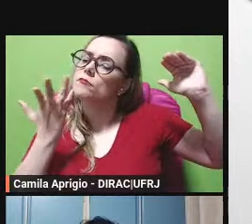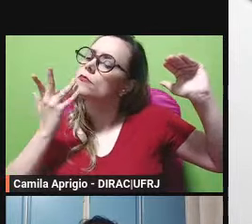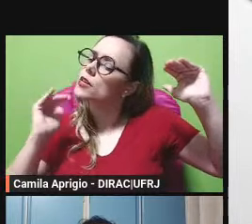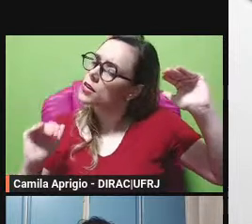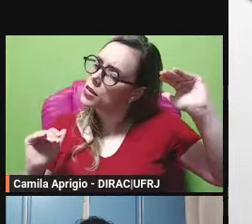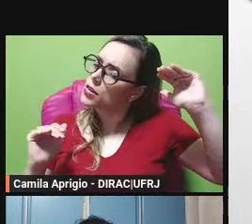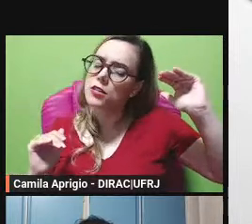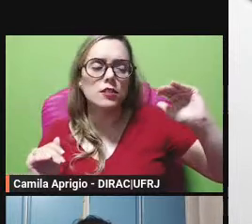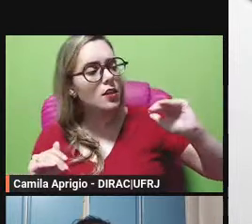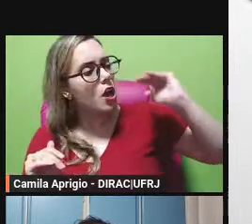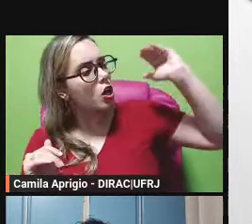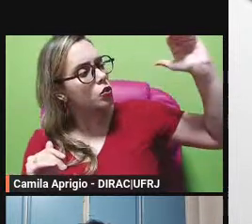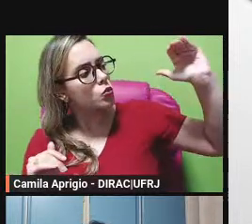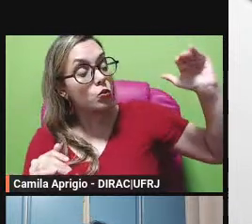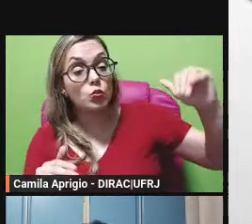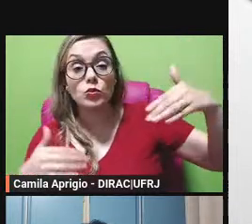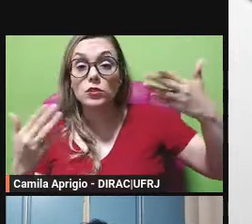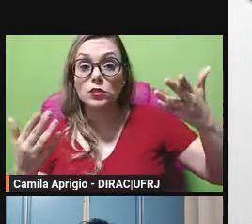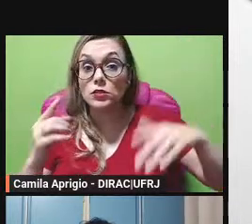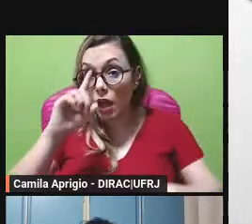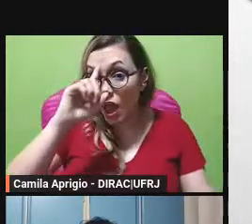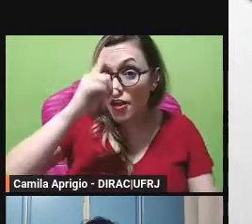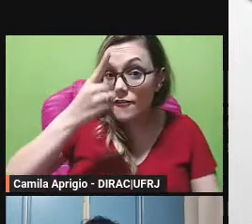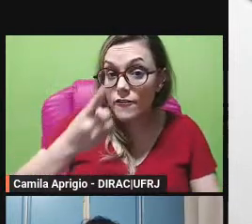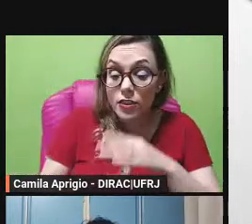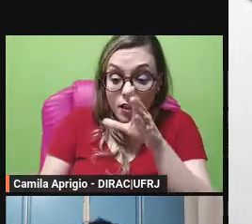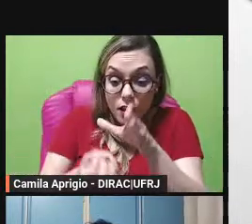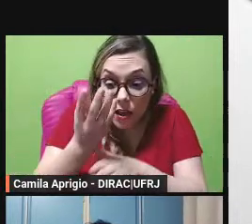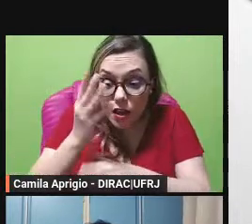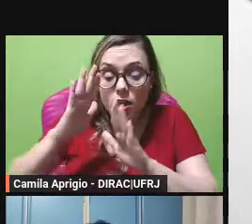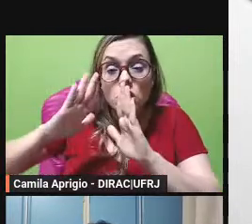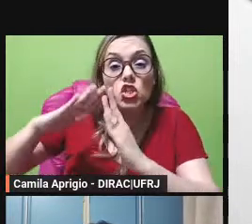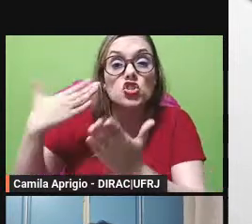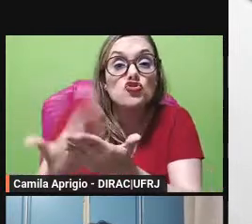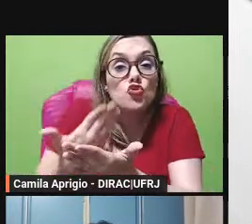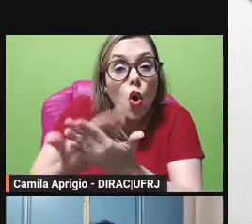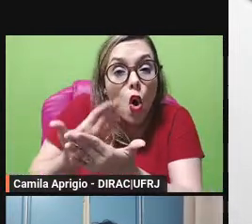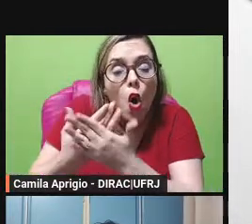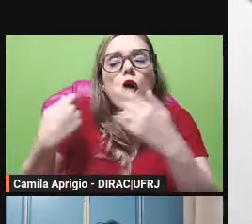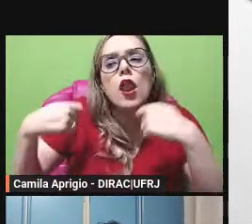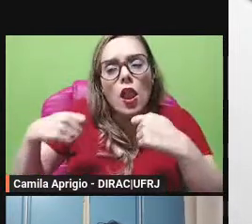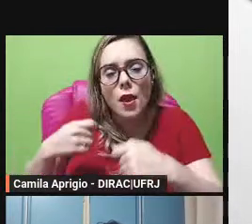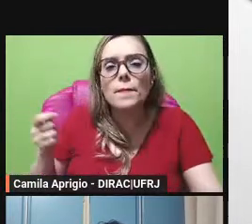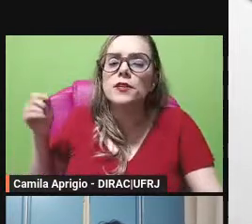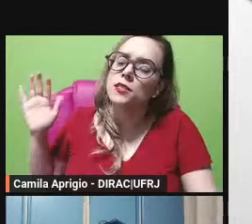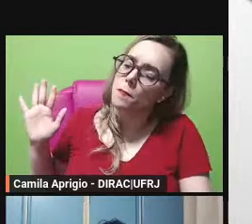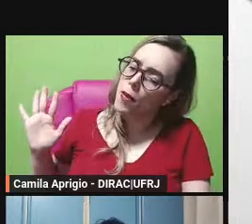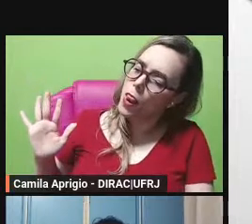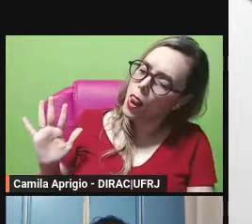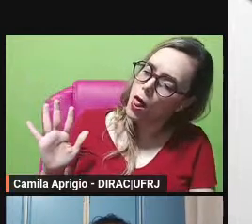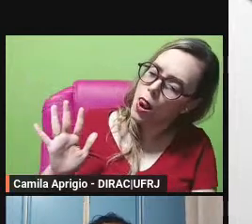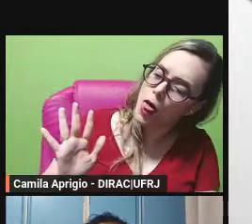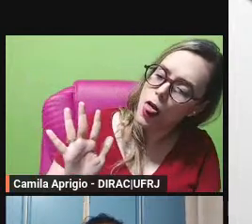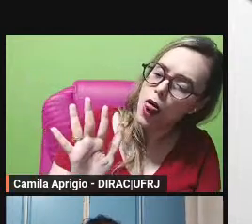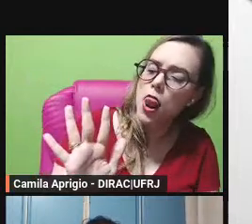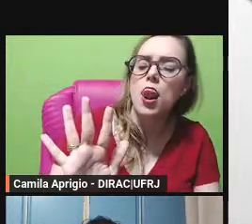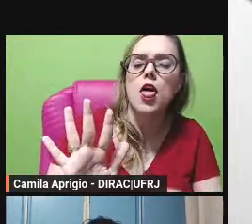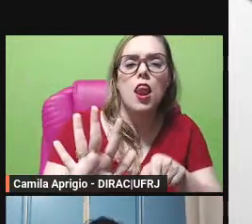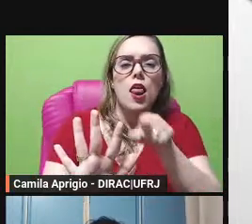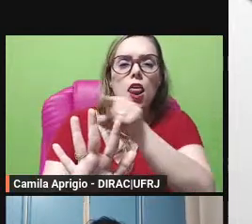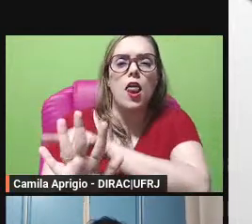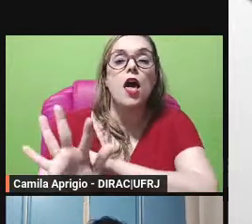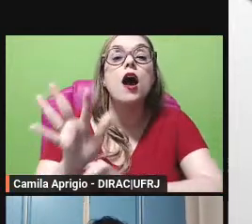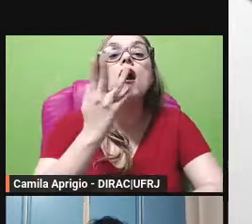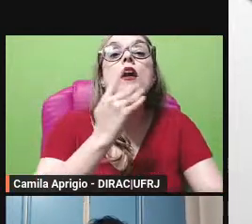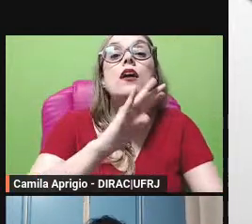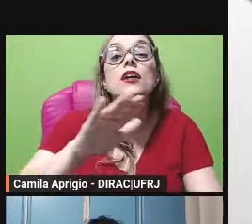burguesia invente então a escola como uma instituição que vai acomodar os seus filhos e vai colocá-los em contato com o